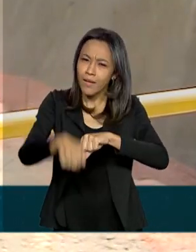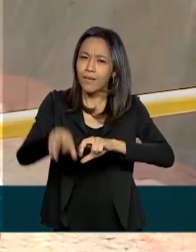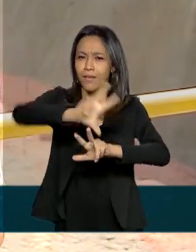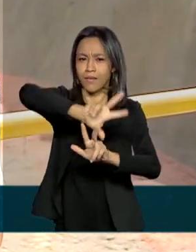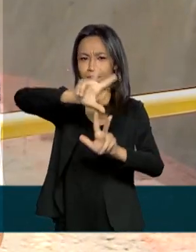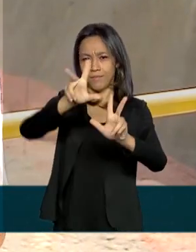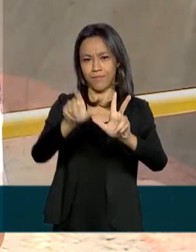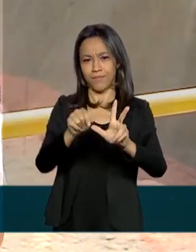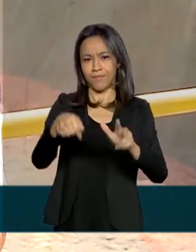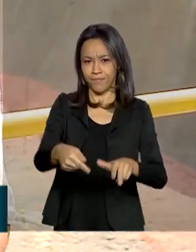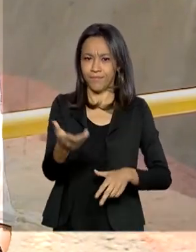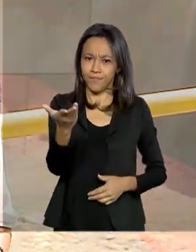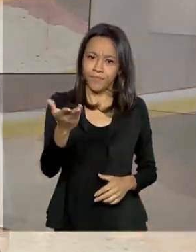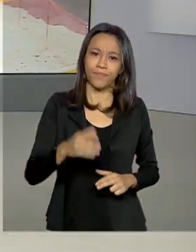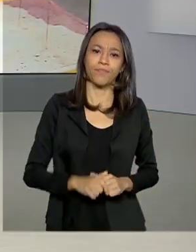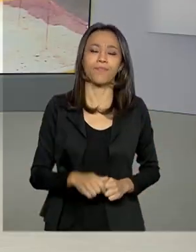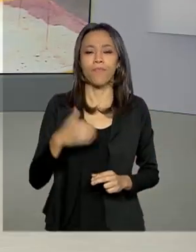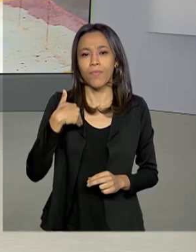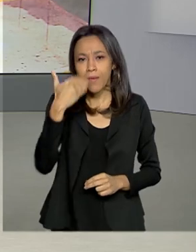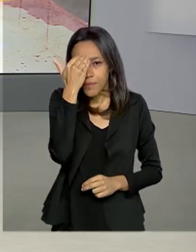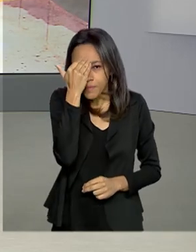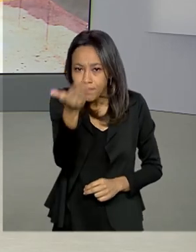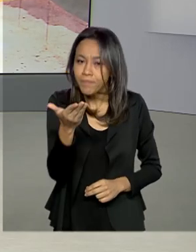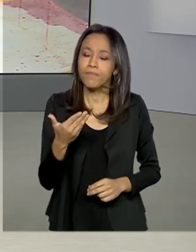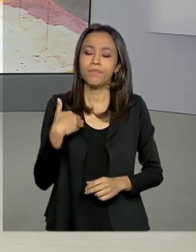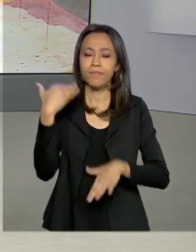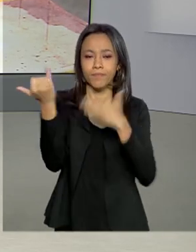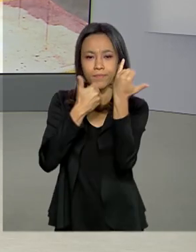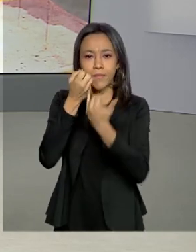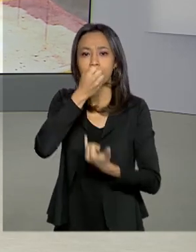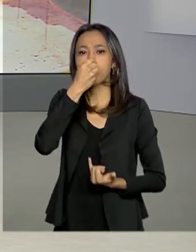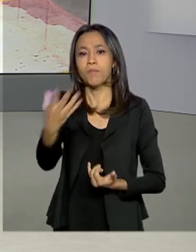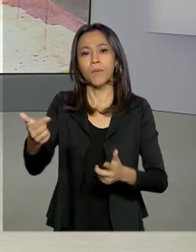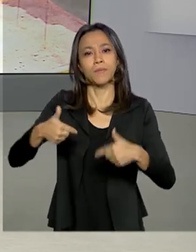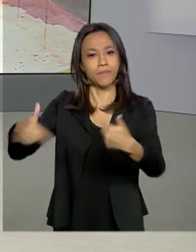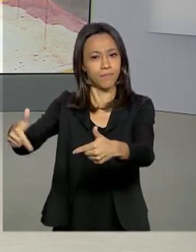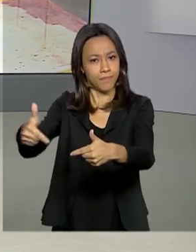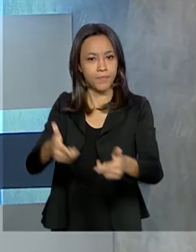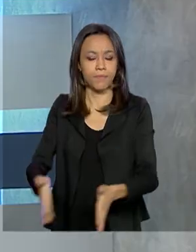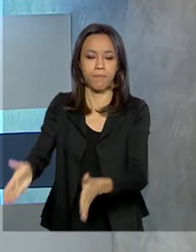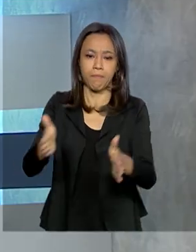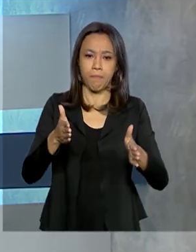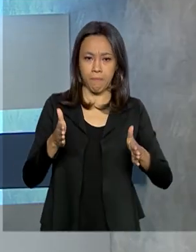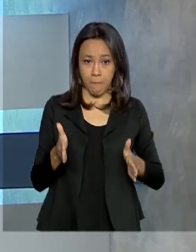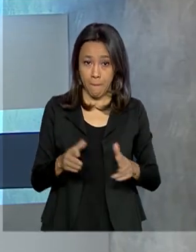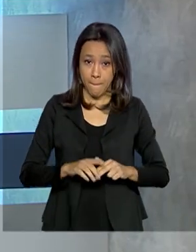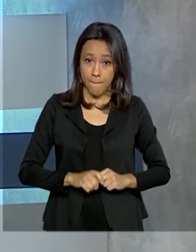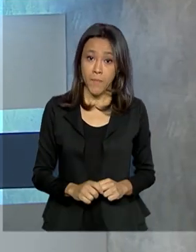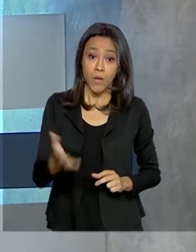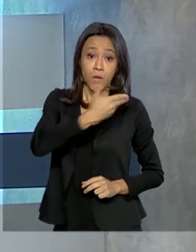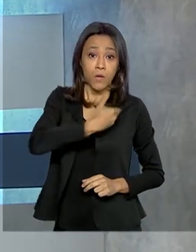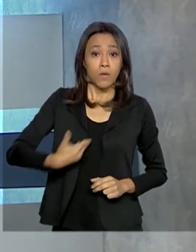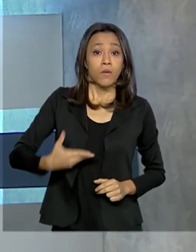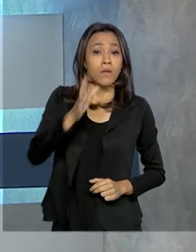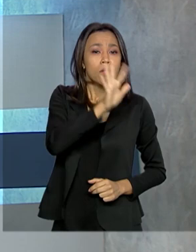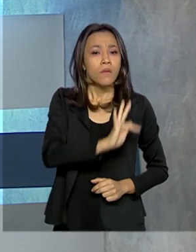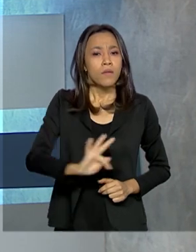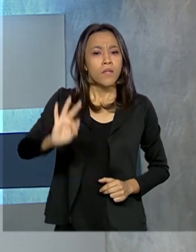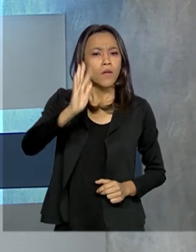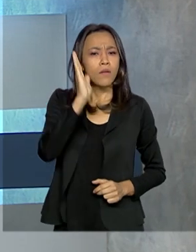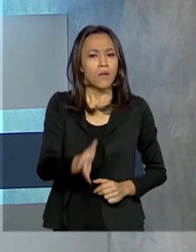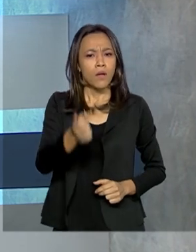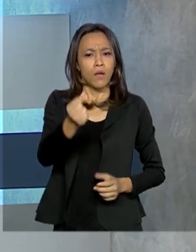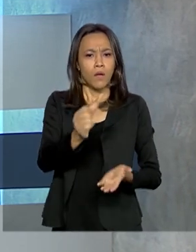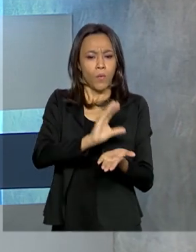TV Brasil. Ana? Obrigada pelas informações ao vivo e bom trabalho para a equipe aí, Luana. E o governo federal liberou